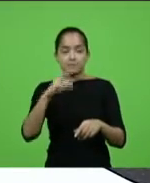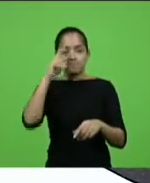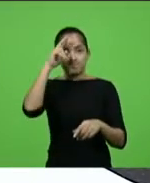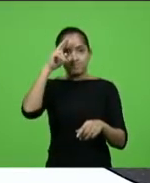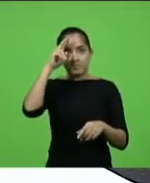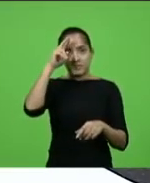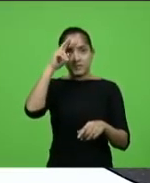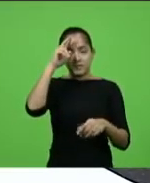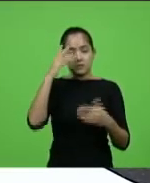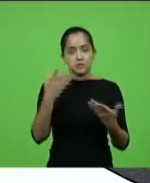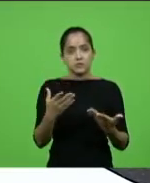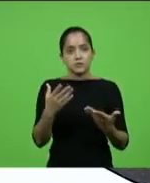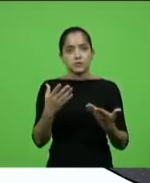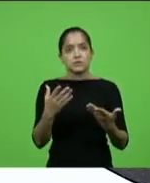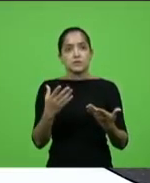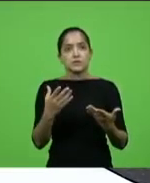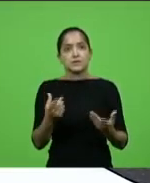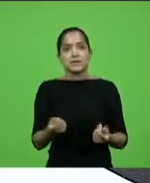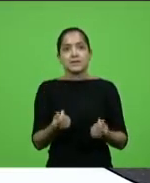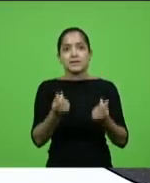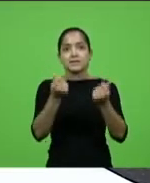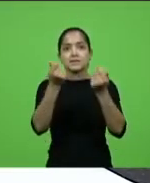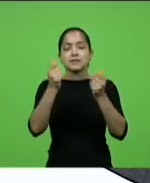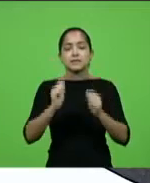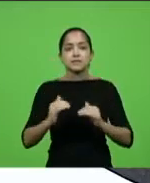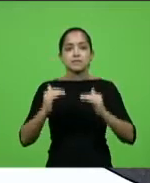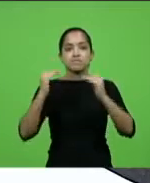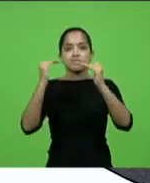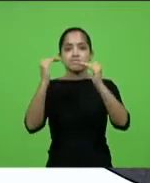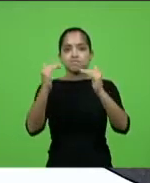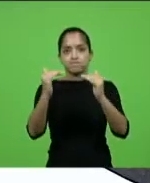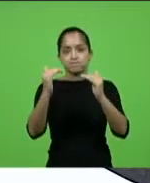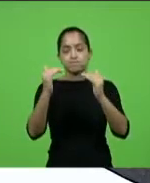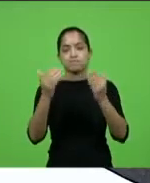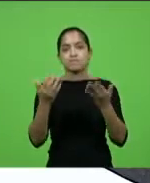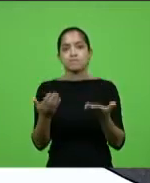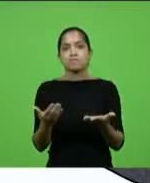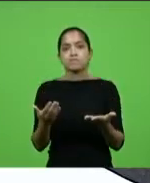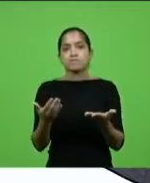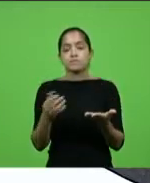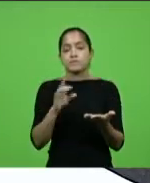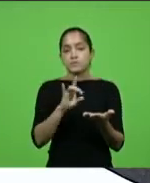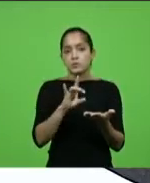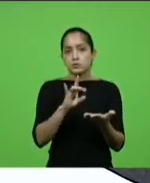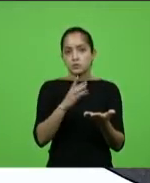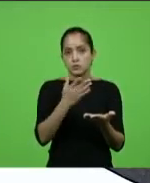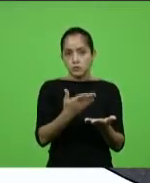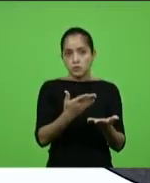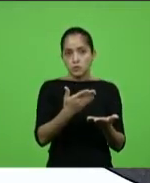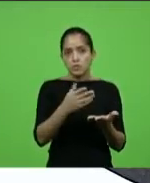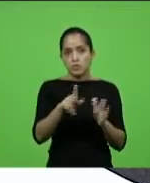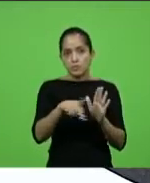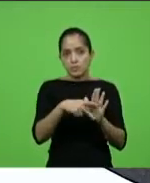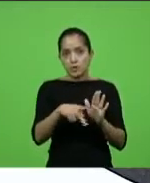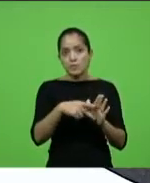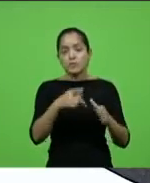rica, que engrandece não apenas os ibiramenses,